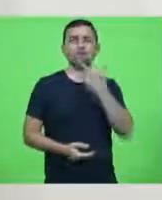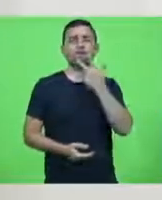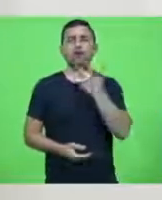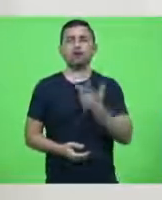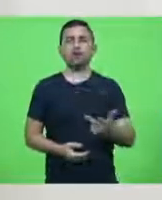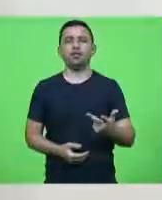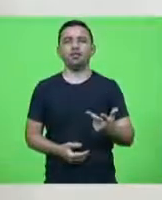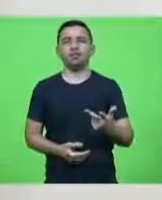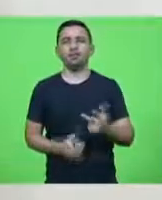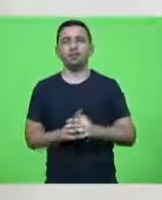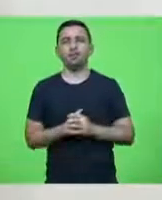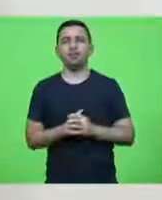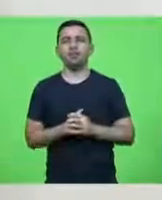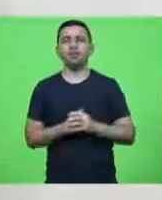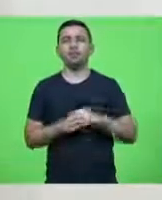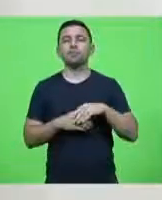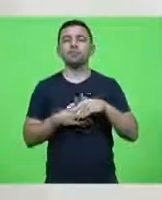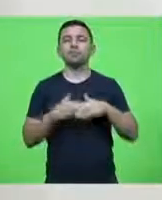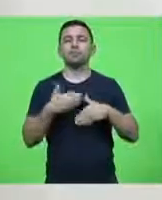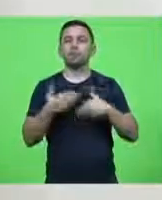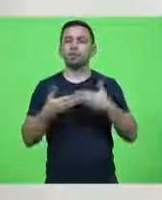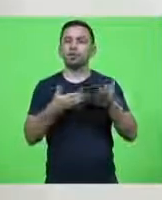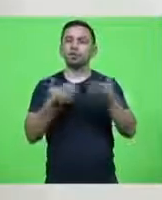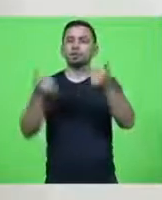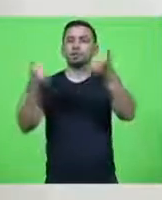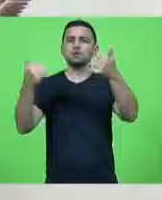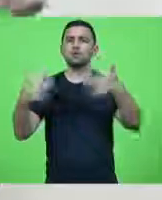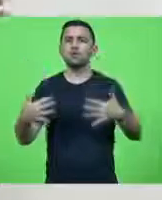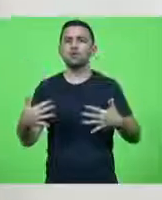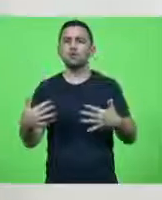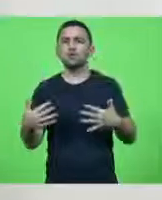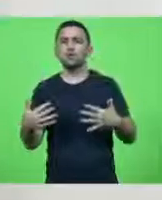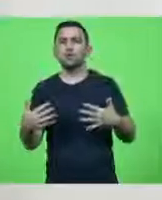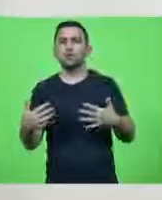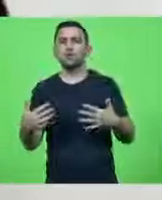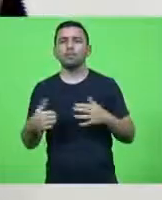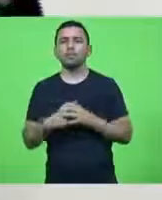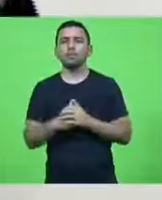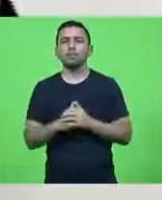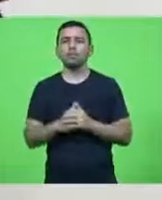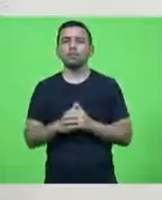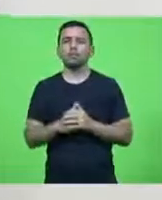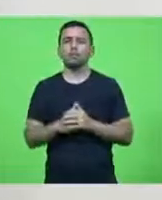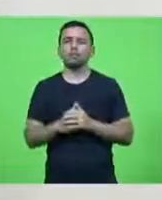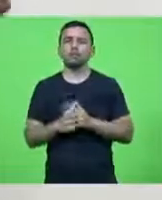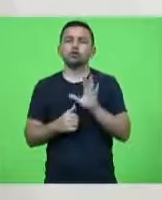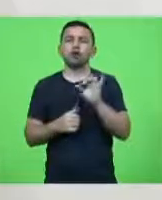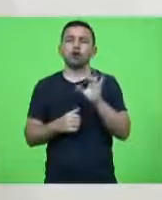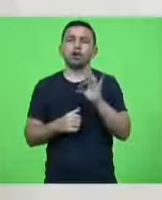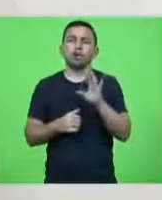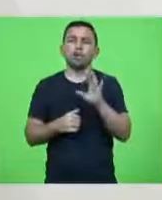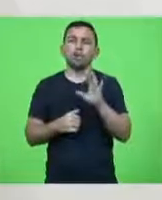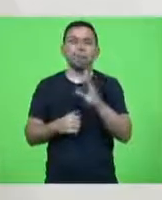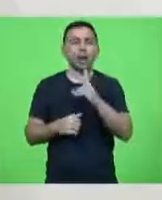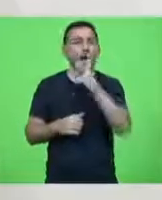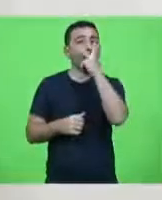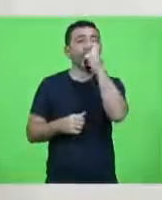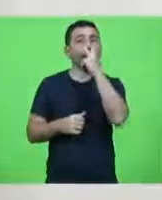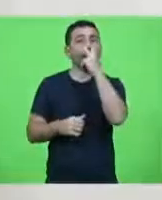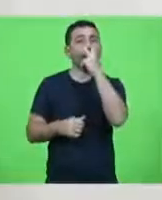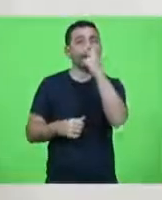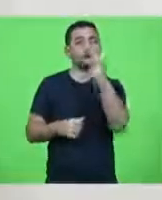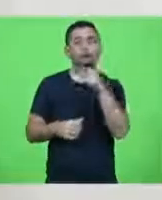ao mencionar a situação como um suposto, um suposto ato ilícito, um